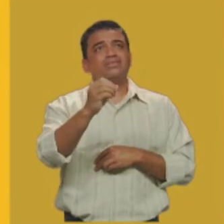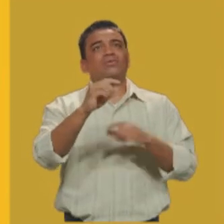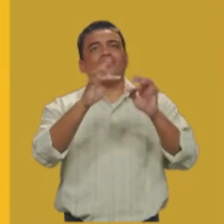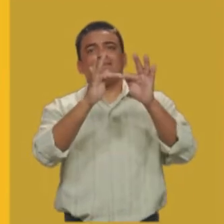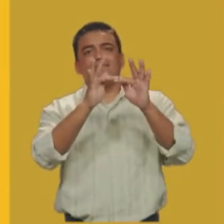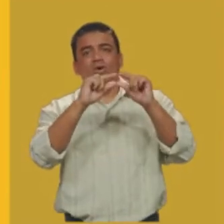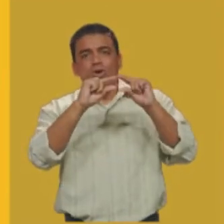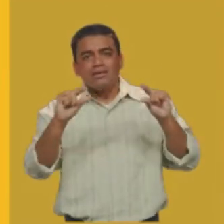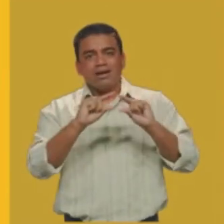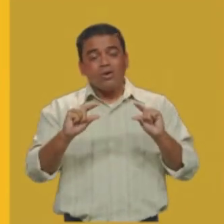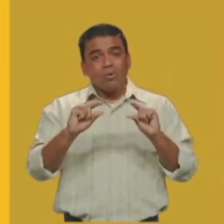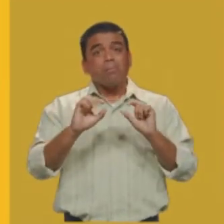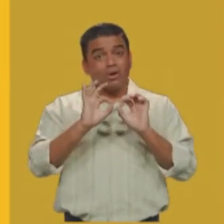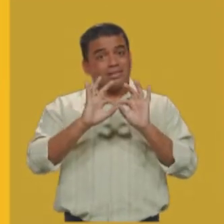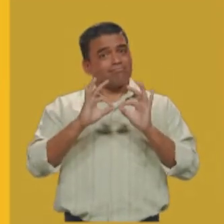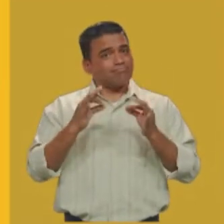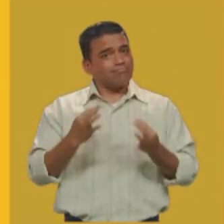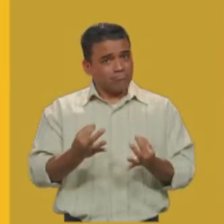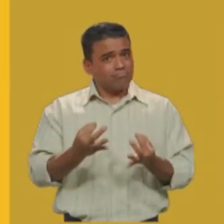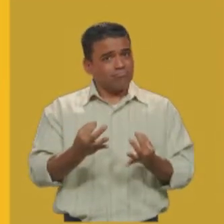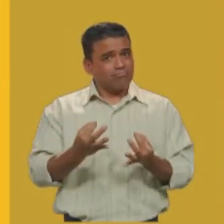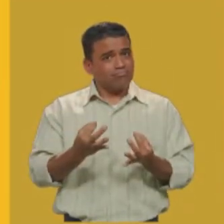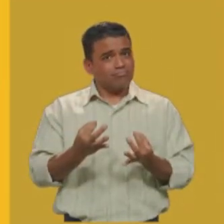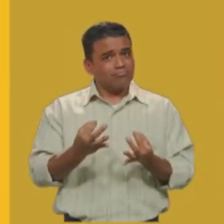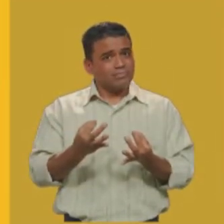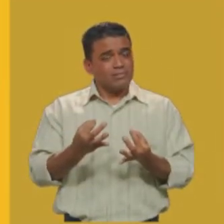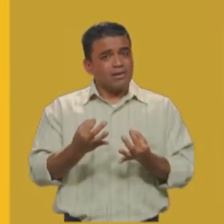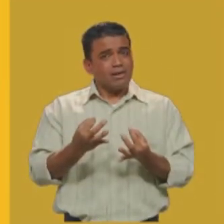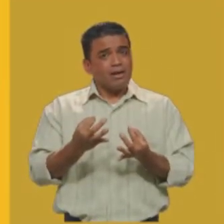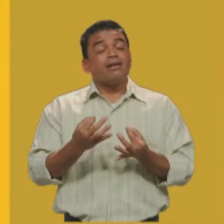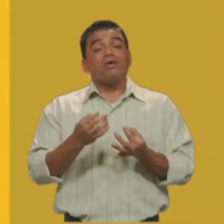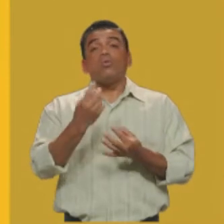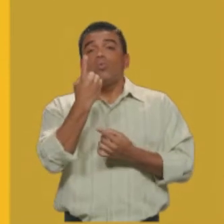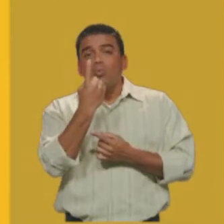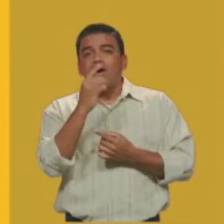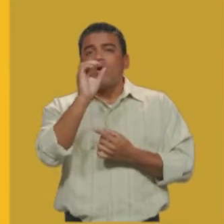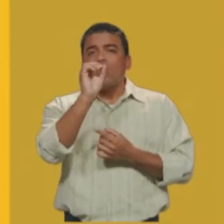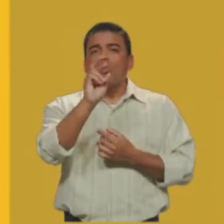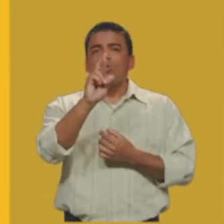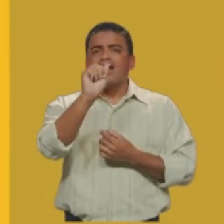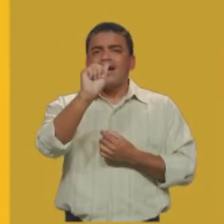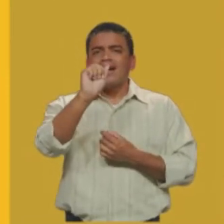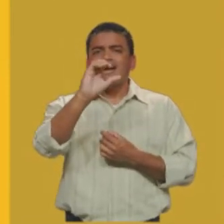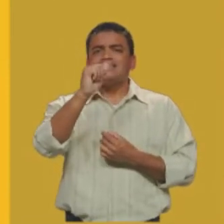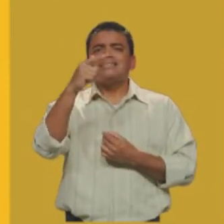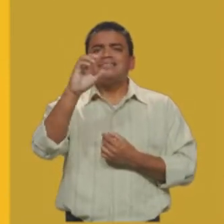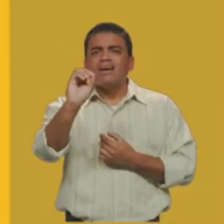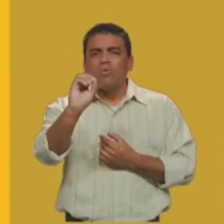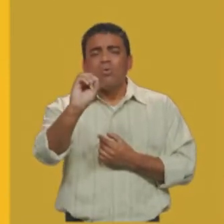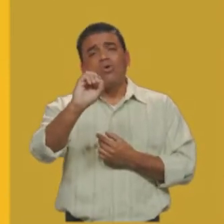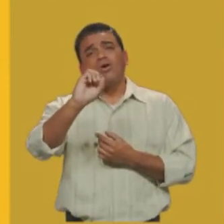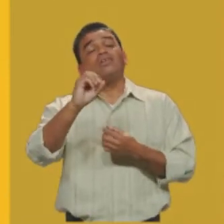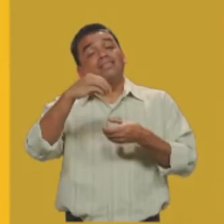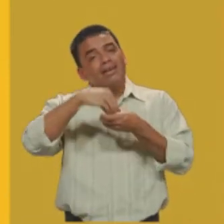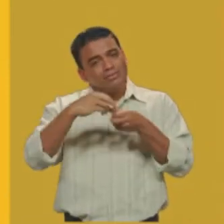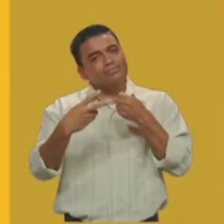o período simples, que é constituído por uma oração. Uma oração, um verbo,